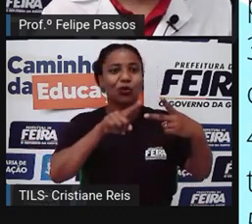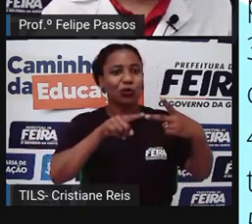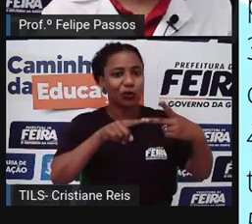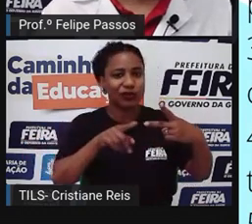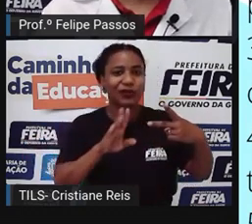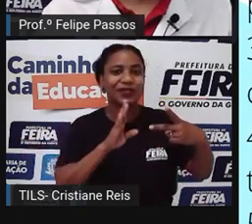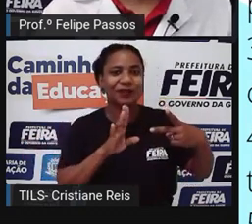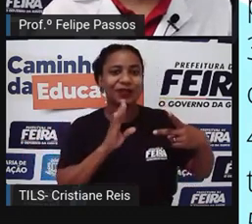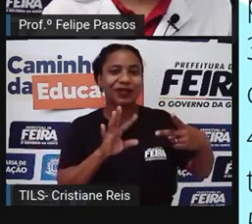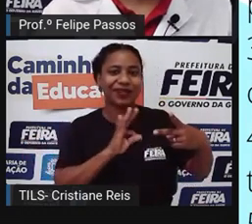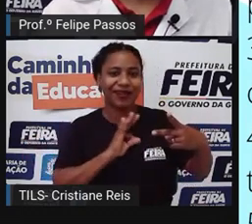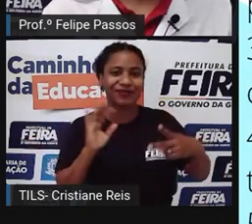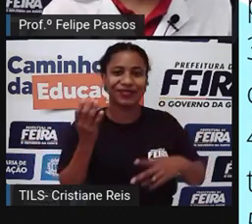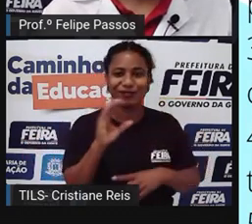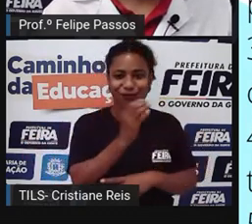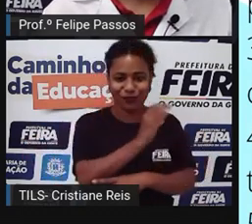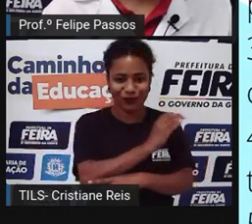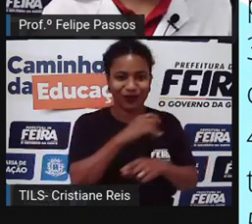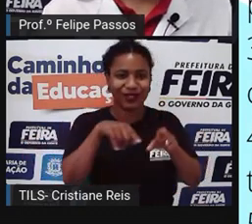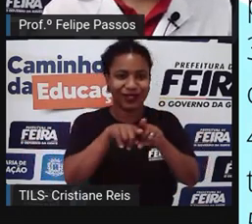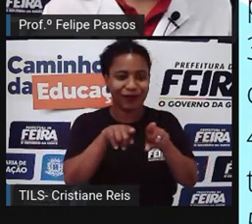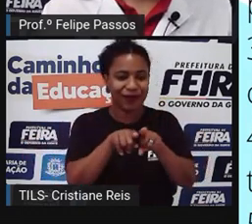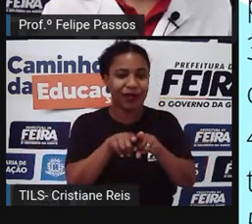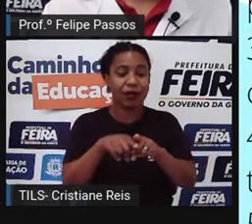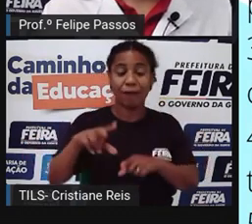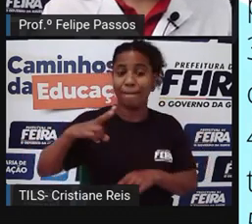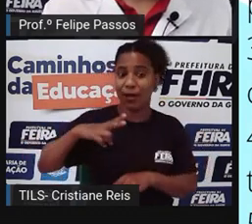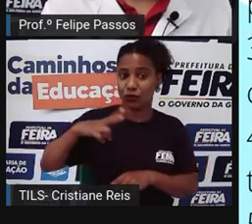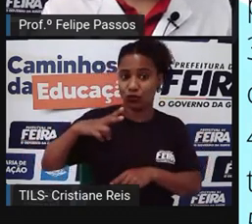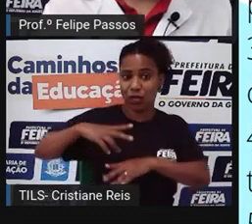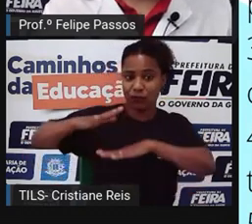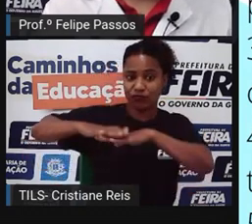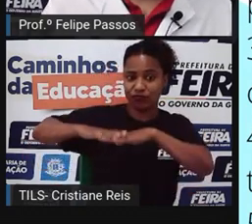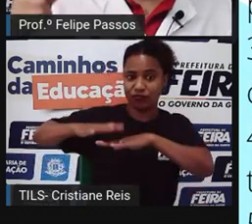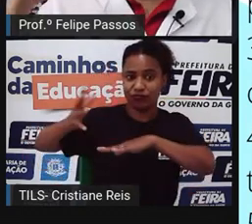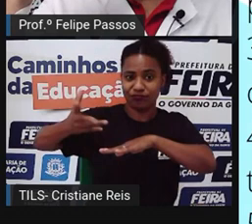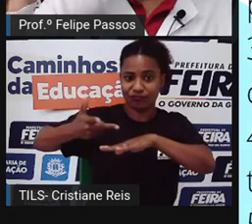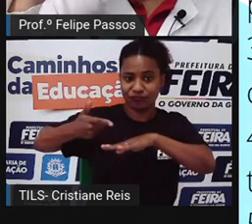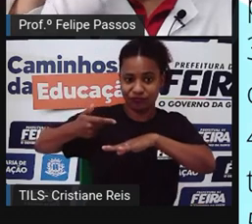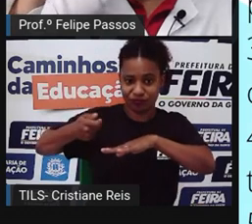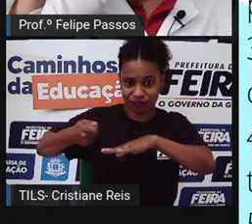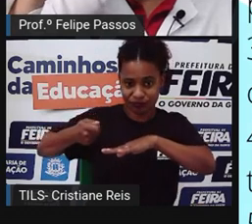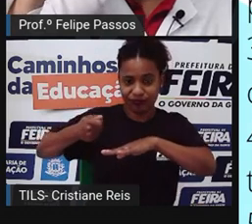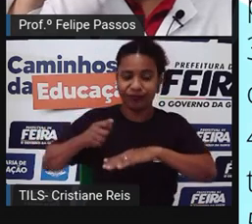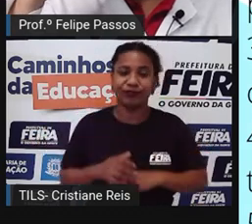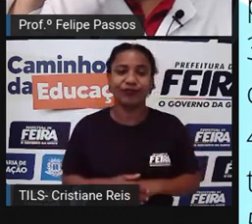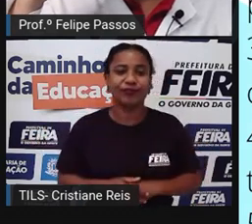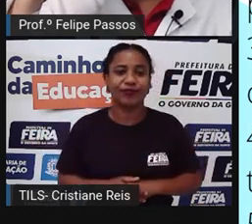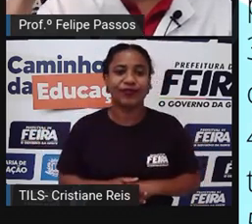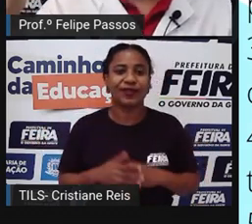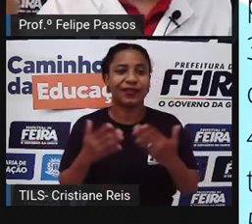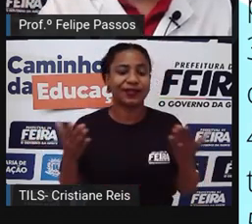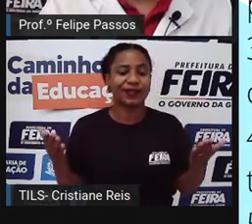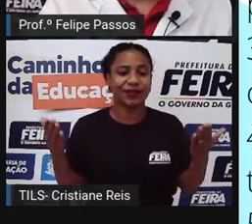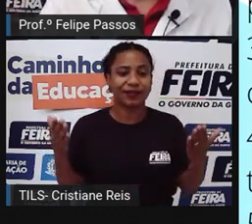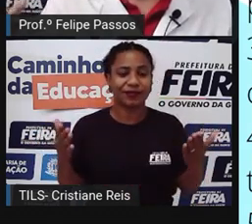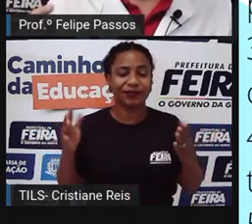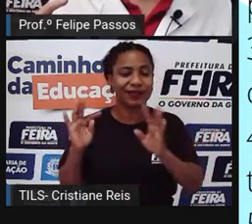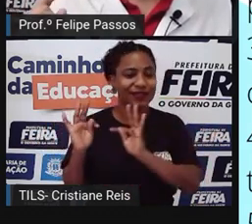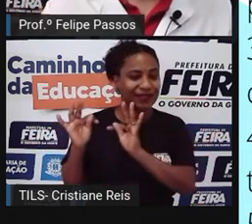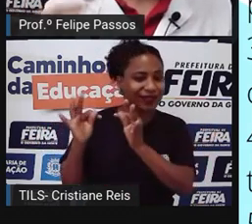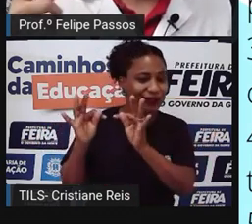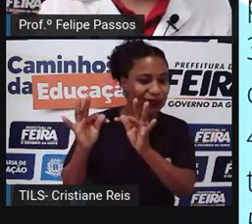Conhecimento técnico e científico e suas aplicações num campo. Então tecnologia é o que se sabe